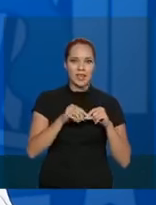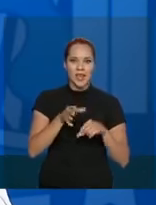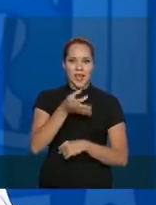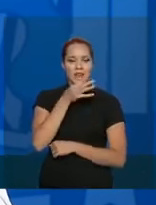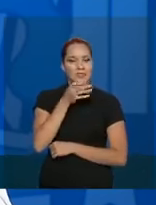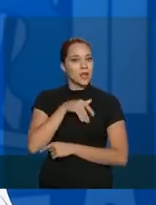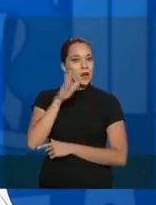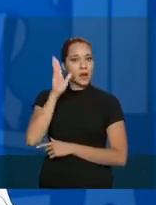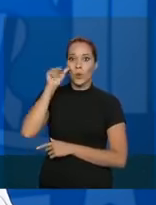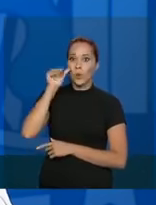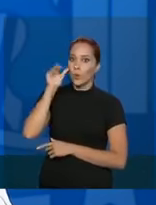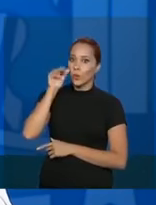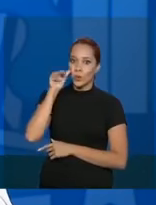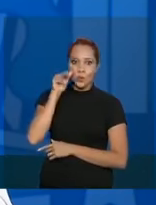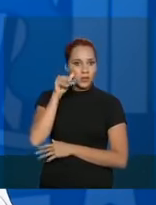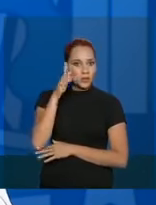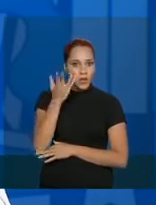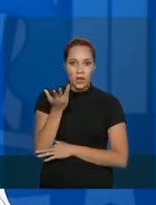curiosidade,